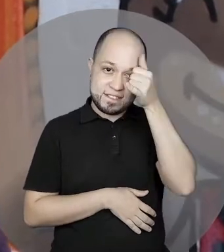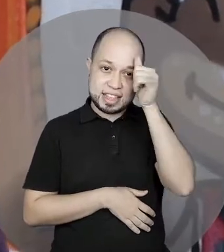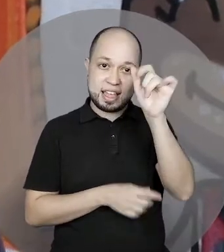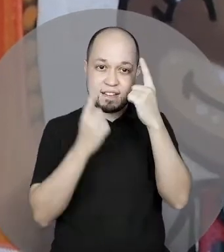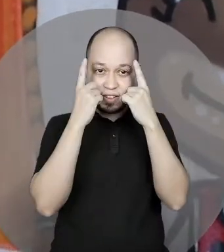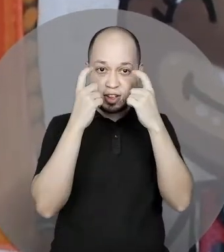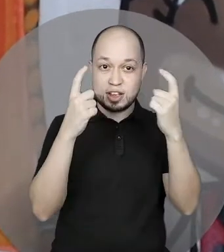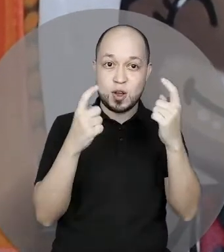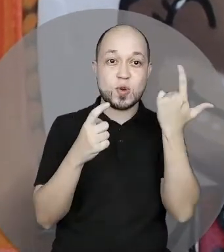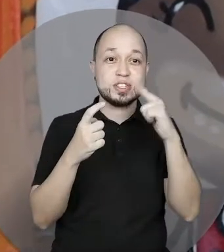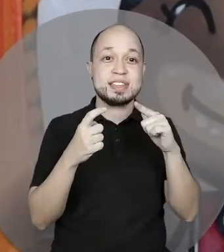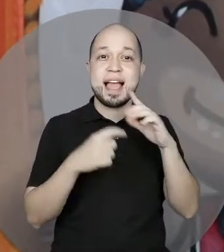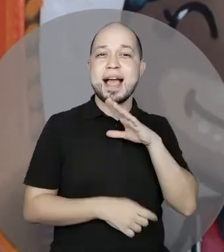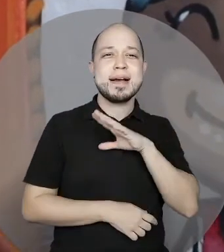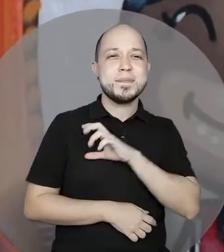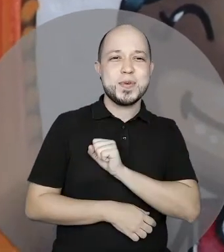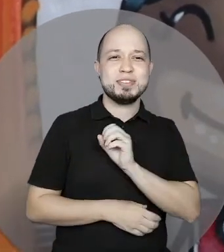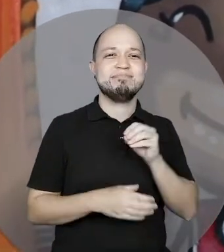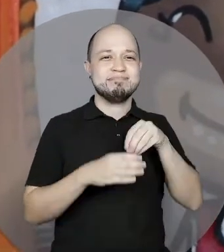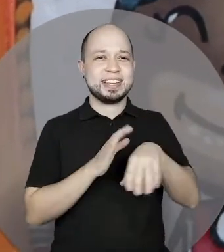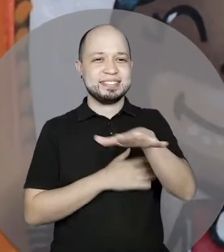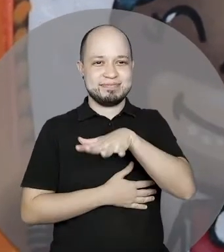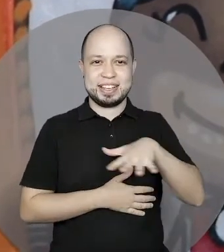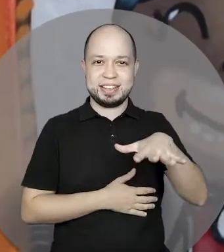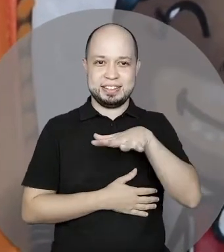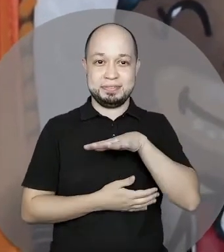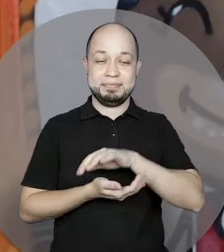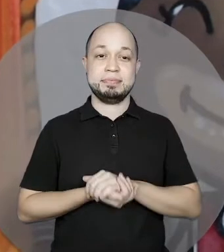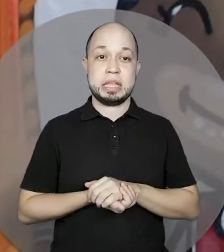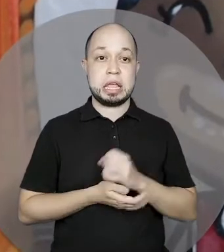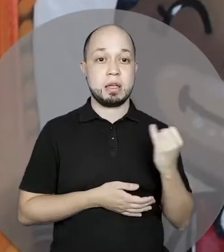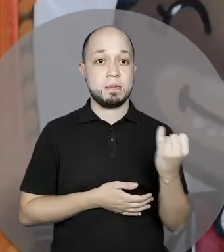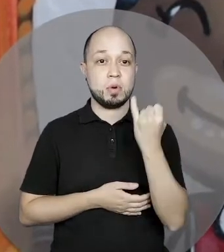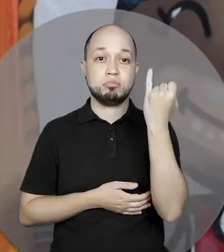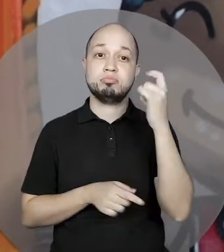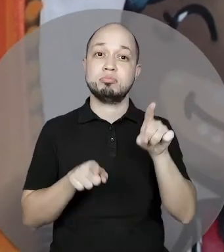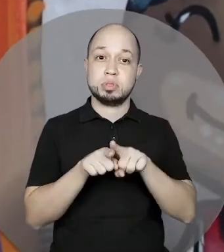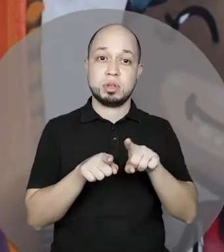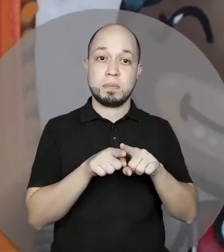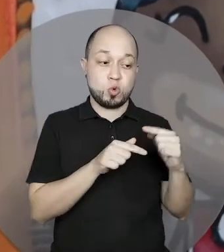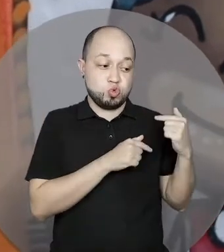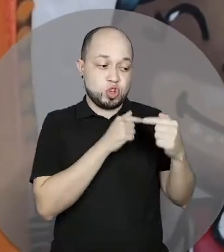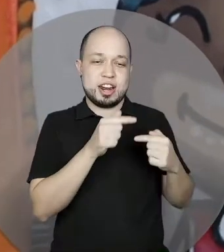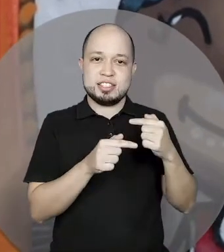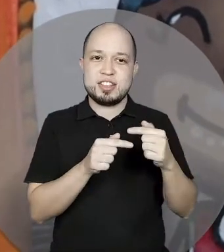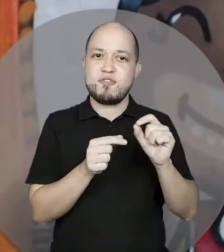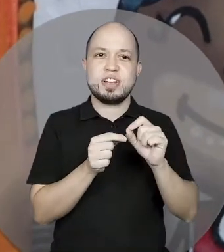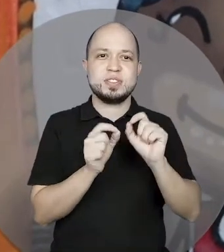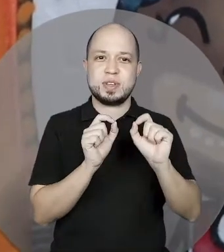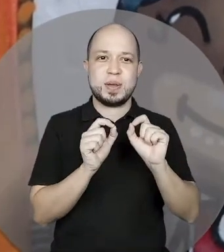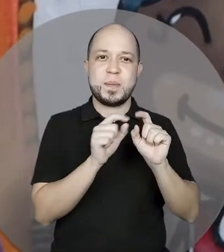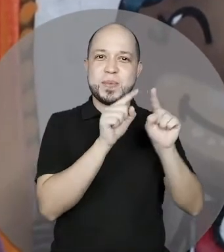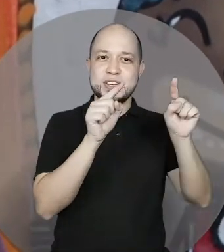dentro do nosso território. Algo importante também que o Geração fez foi o projeto Brincando na Rua do